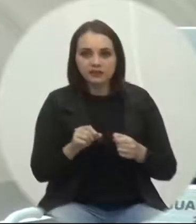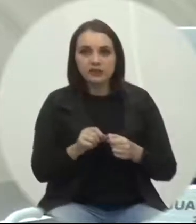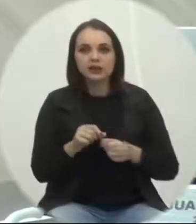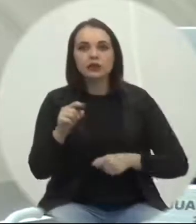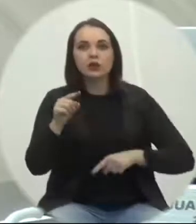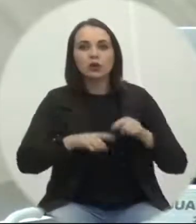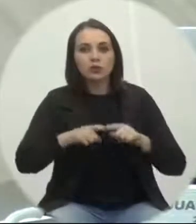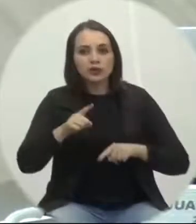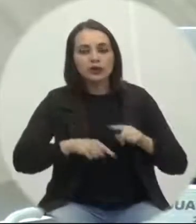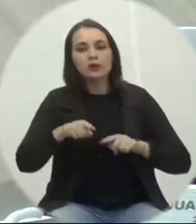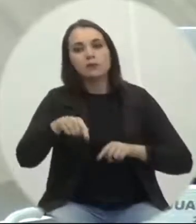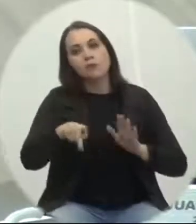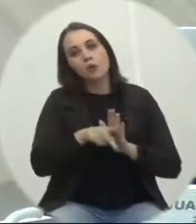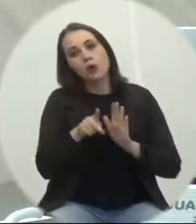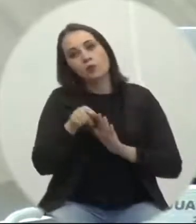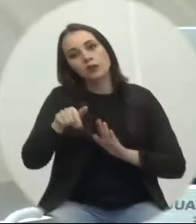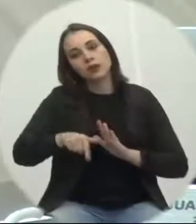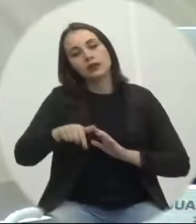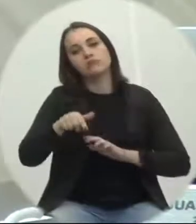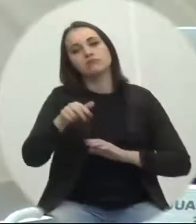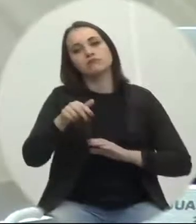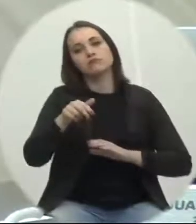ferramentas da internet da Câmara Municipal.